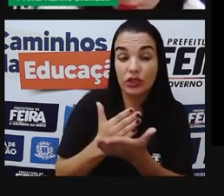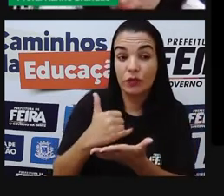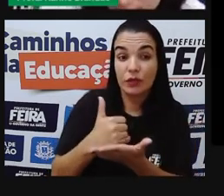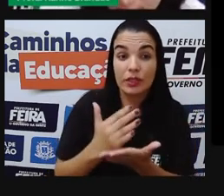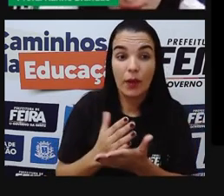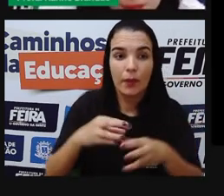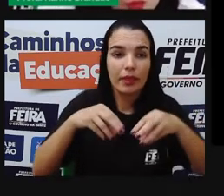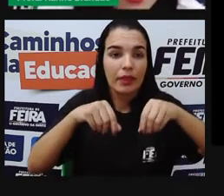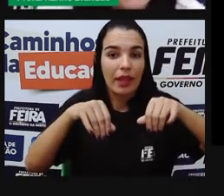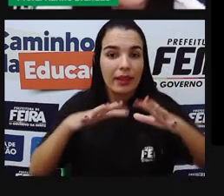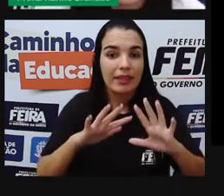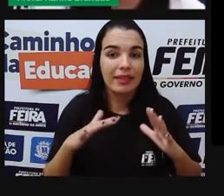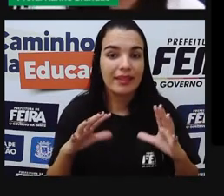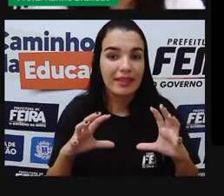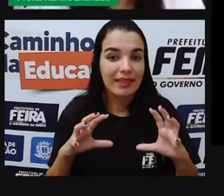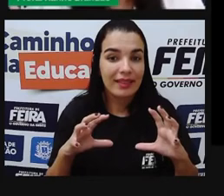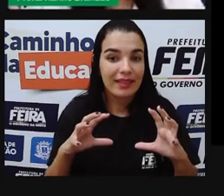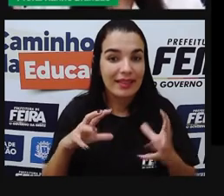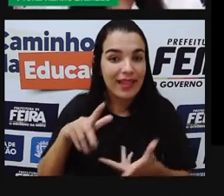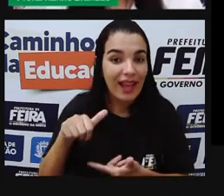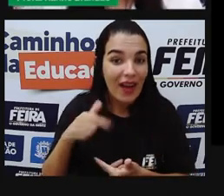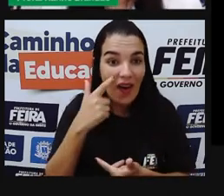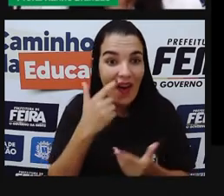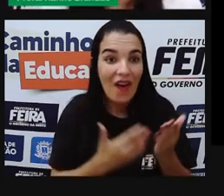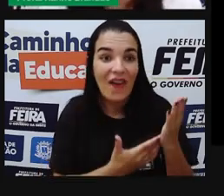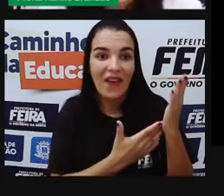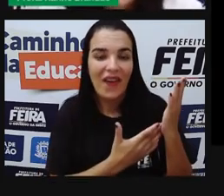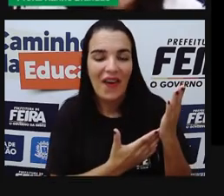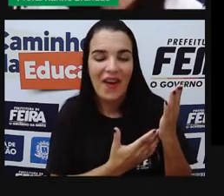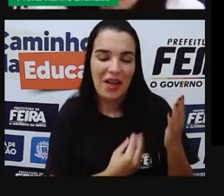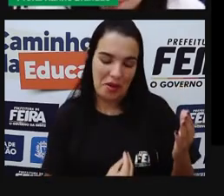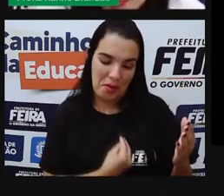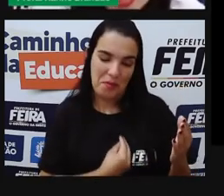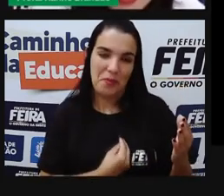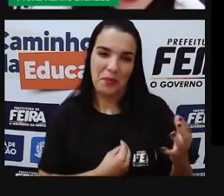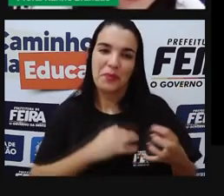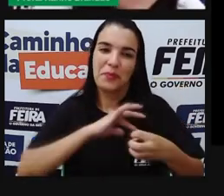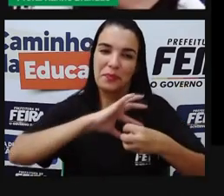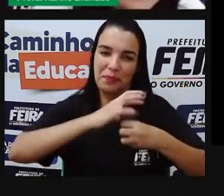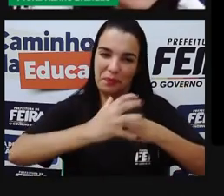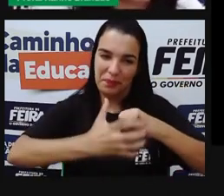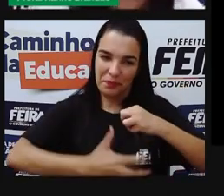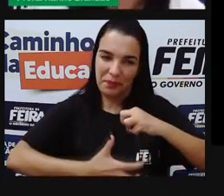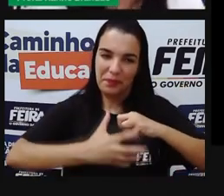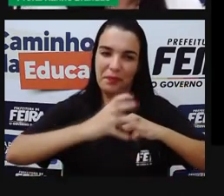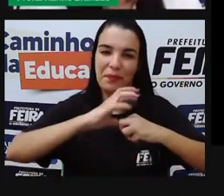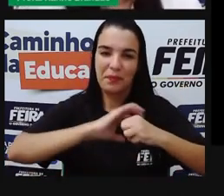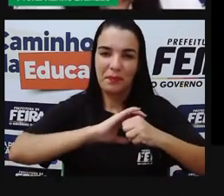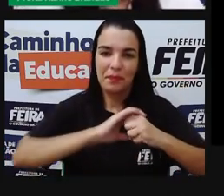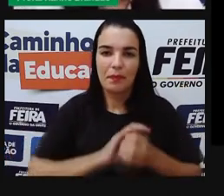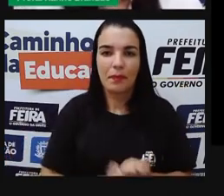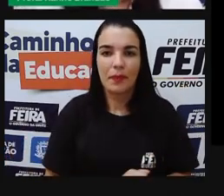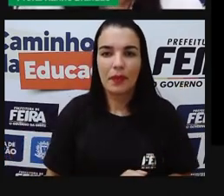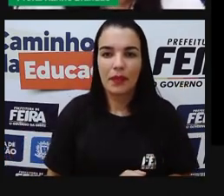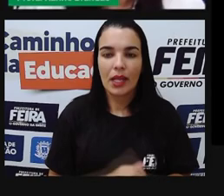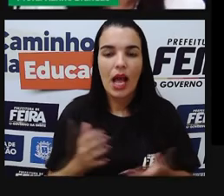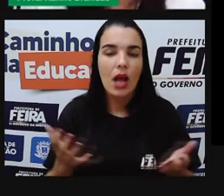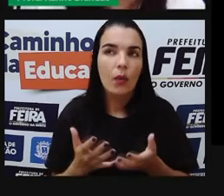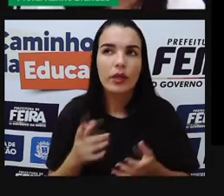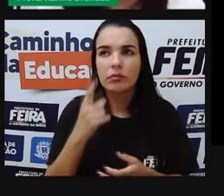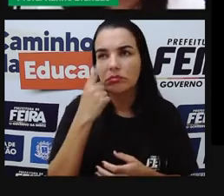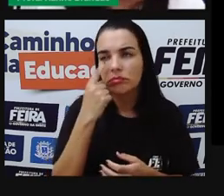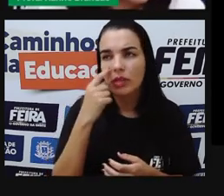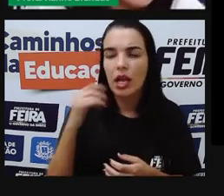então? Muito bem, nota 10, biosfera. E quando a gente tá lá, num